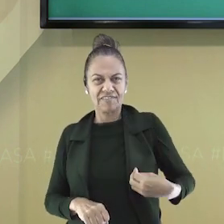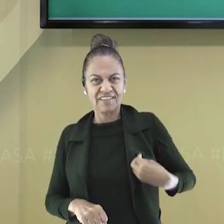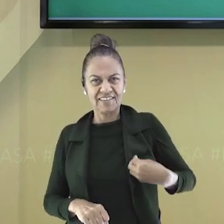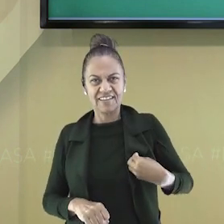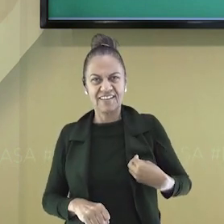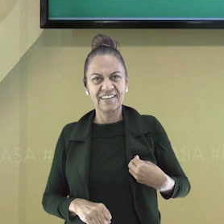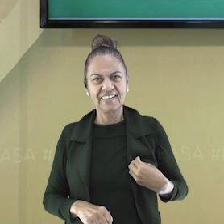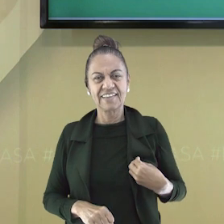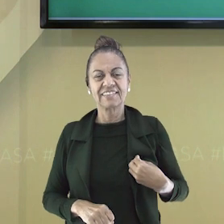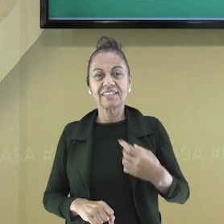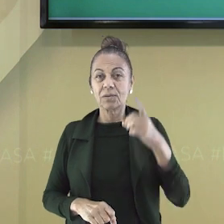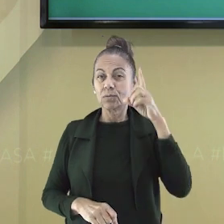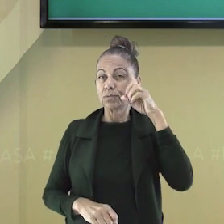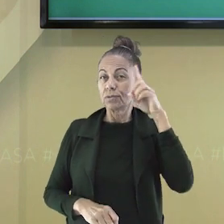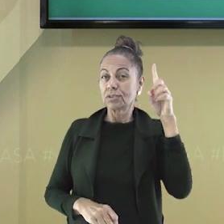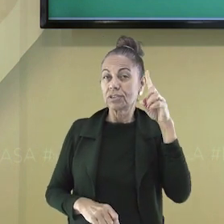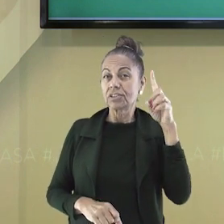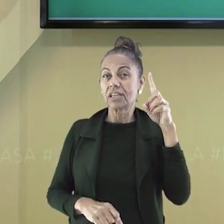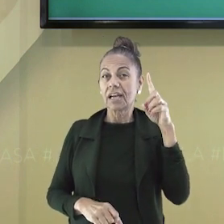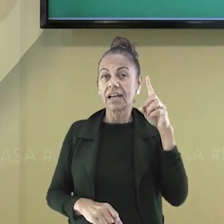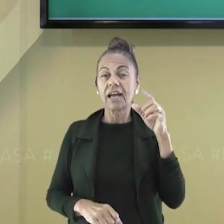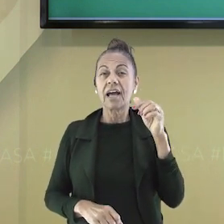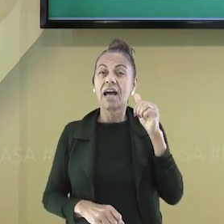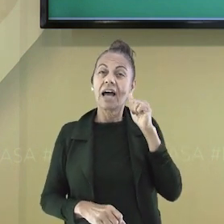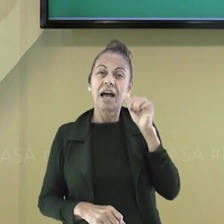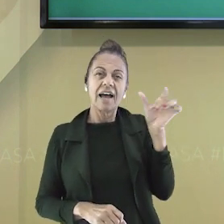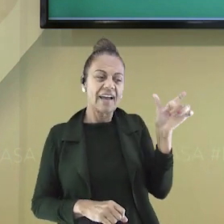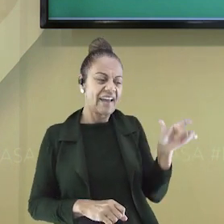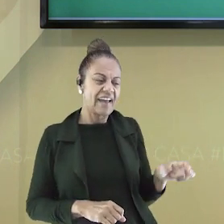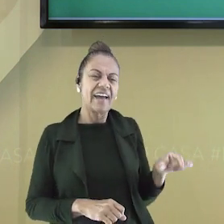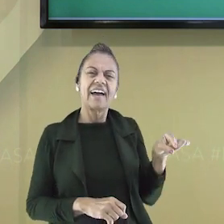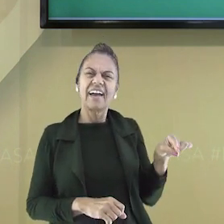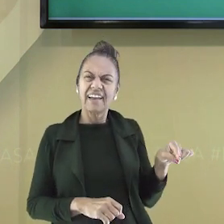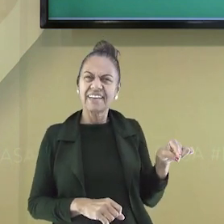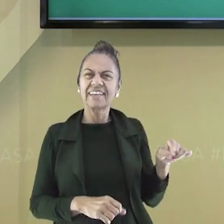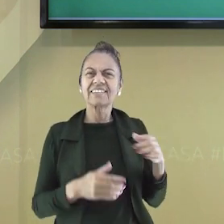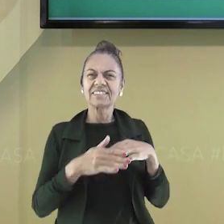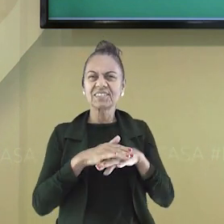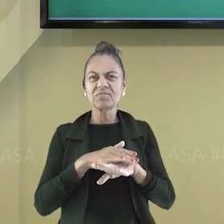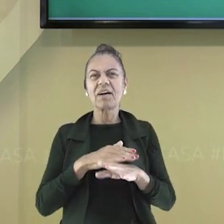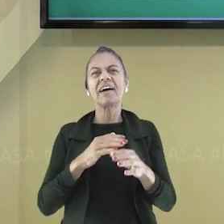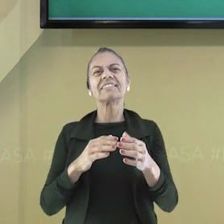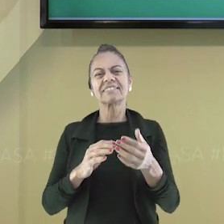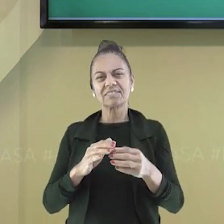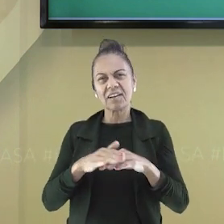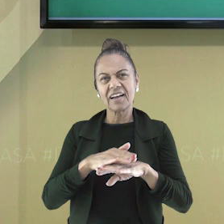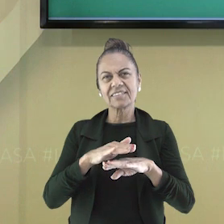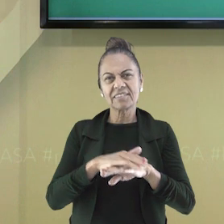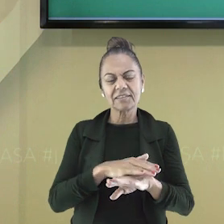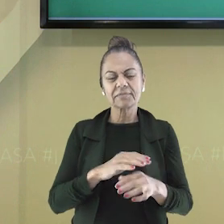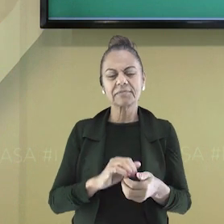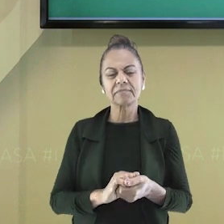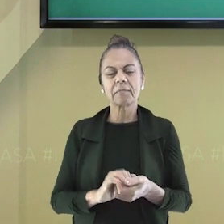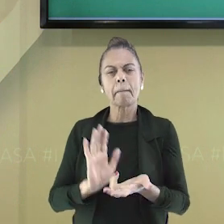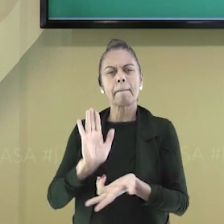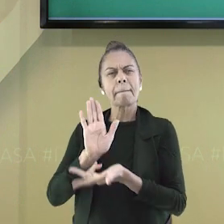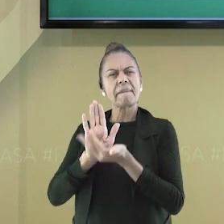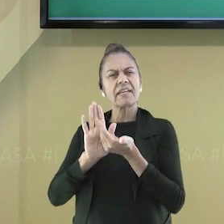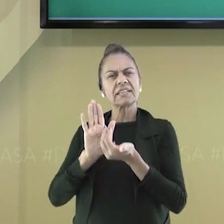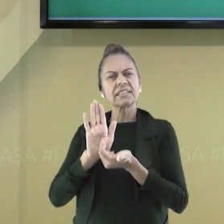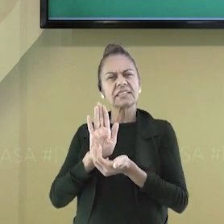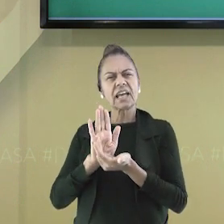de tempo. Assim, colecionei o dia, como a pequena Sofia. Bilhetes recebidos,